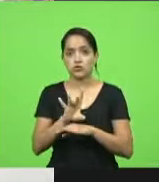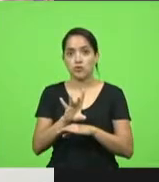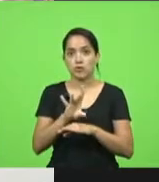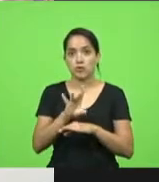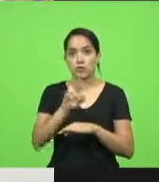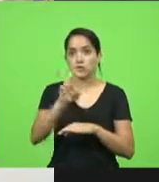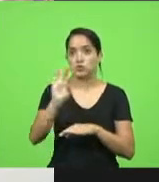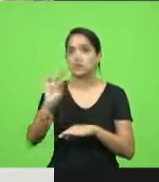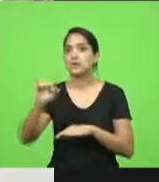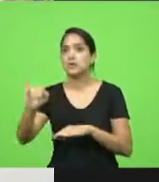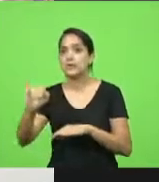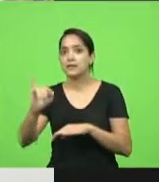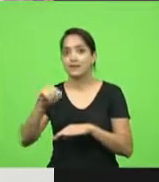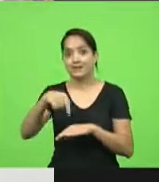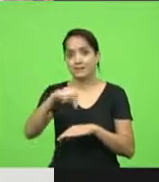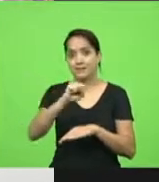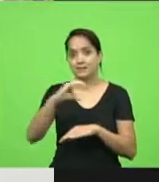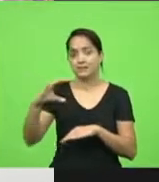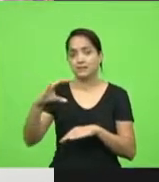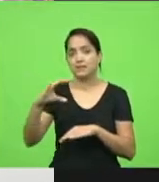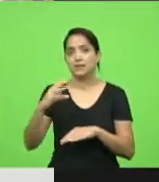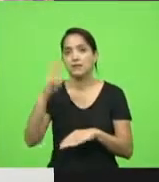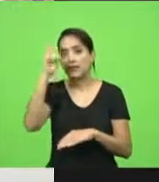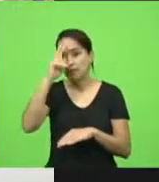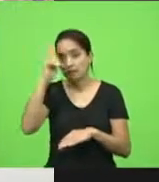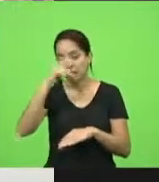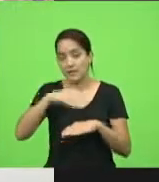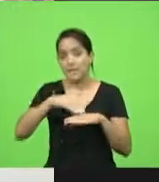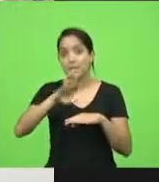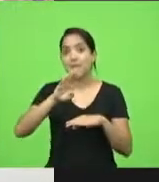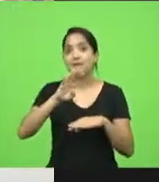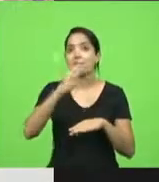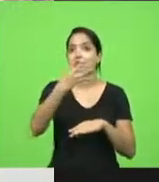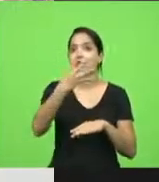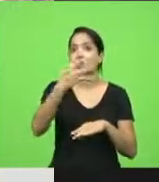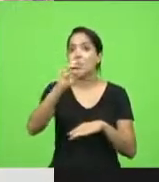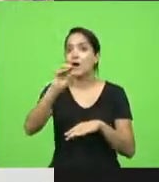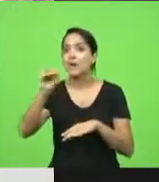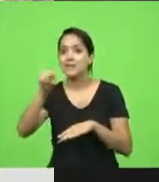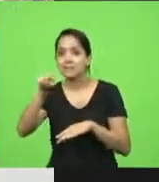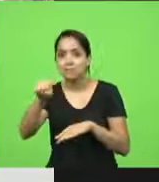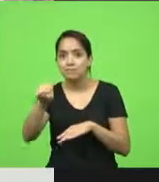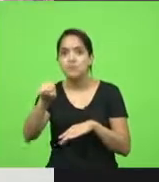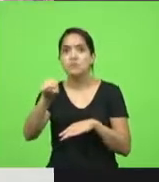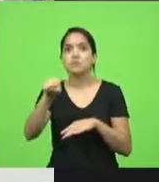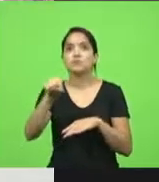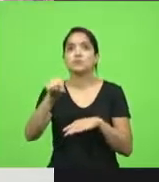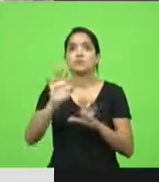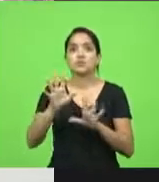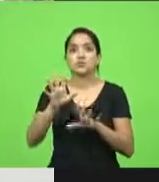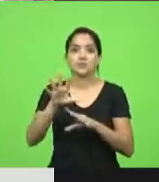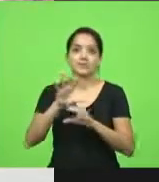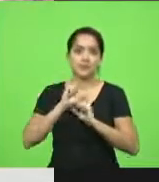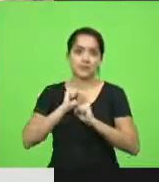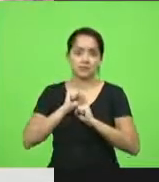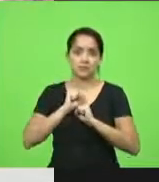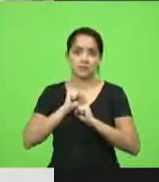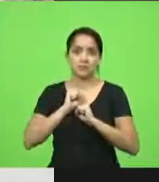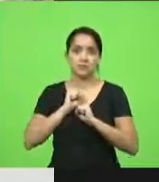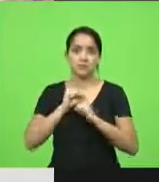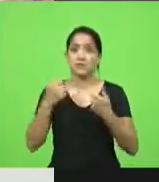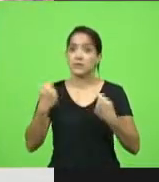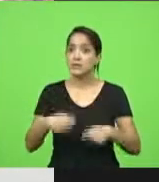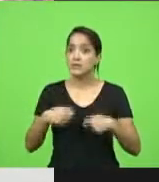livres em Santa Catarina. Lembrando que nós temos aí mais de 40 mil casos ativos do coronavírus no Estado. Então é preciso